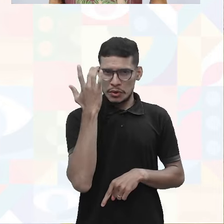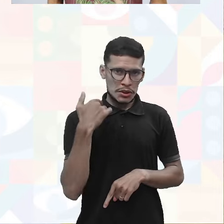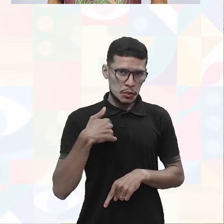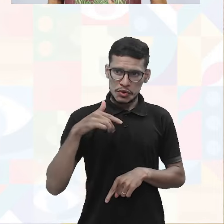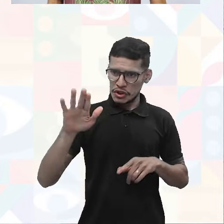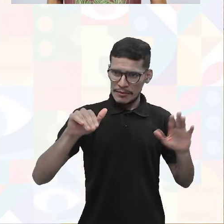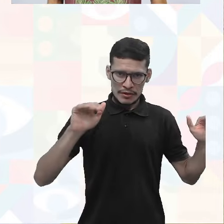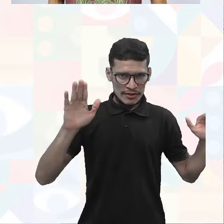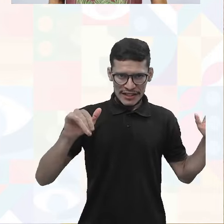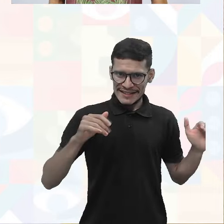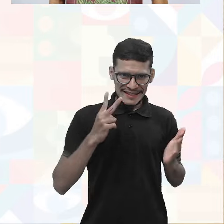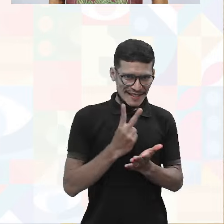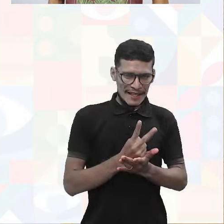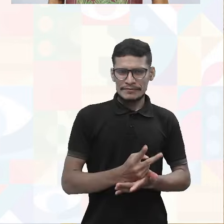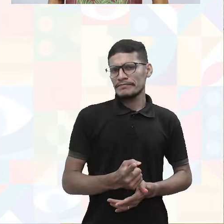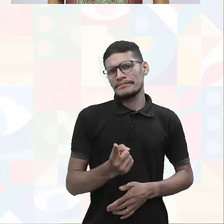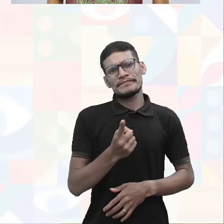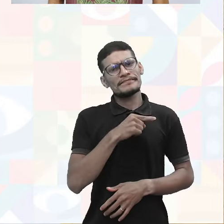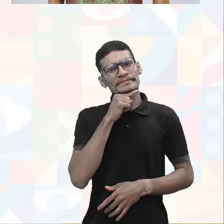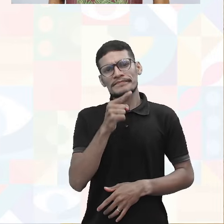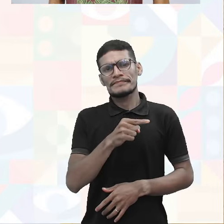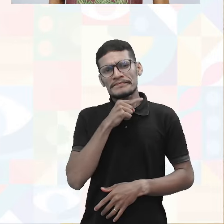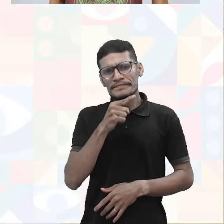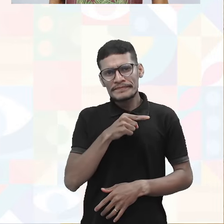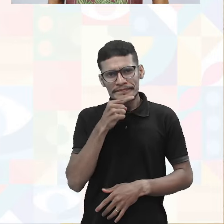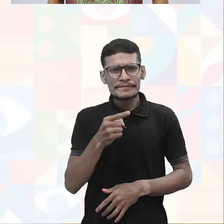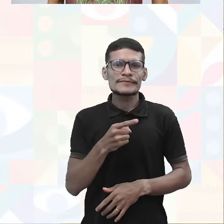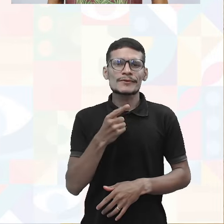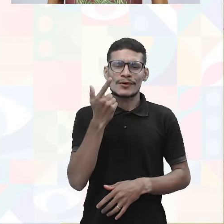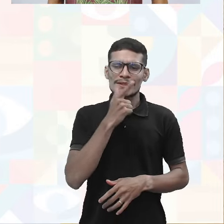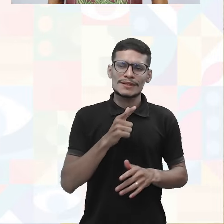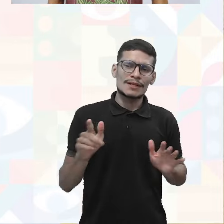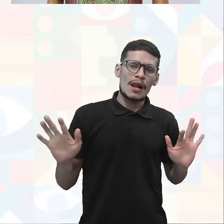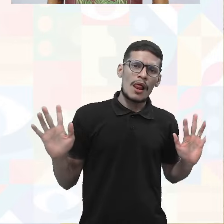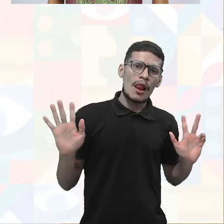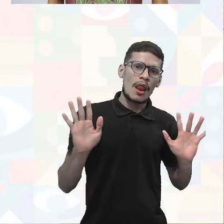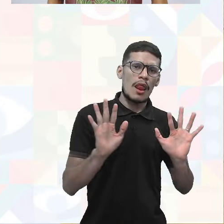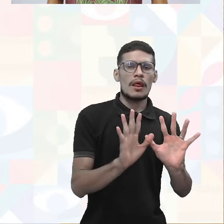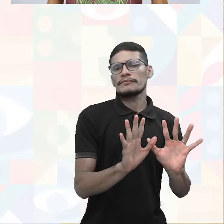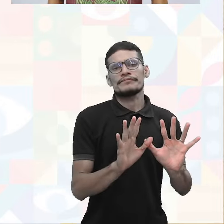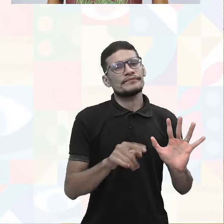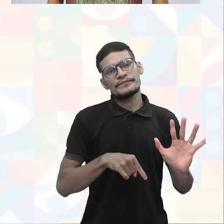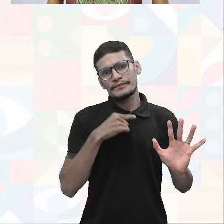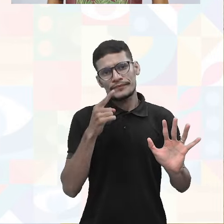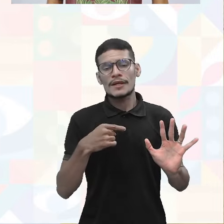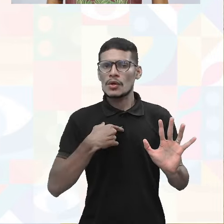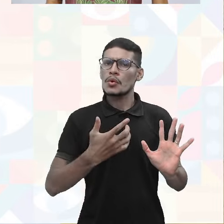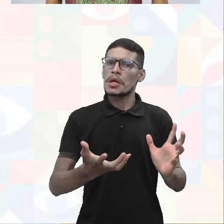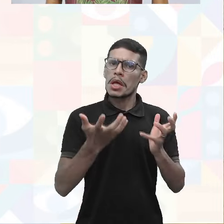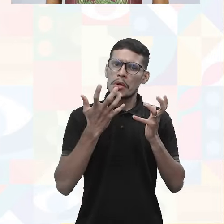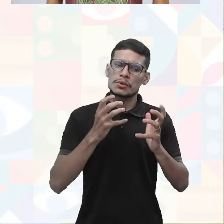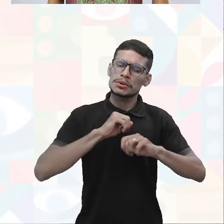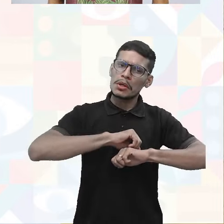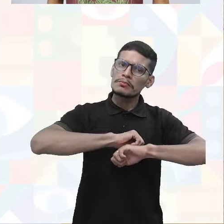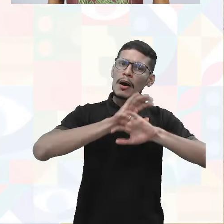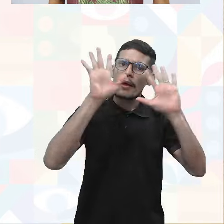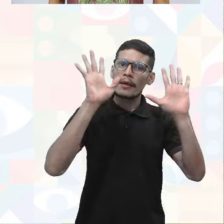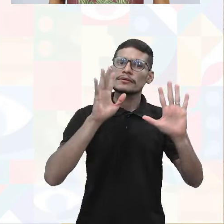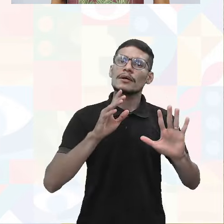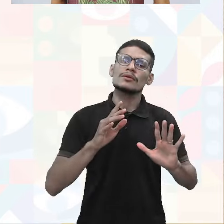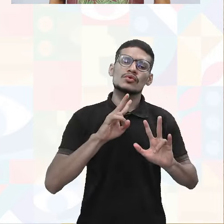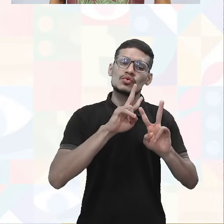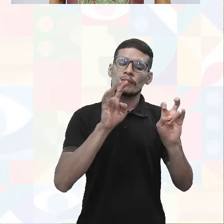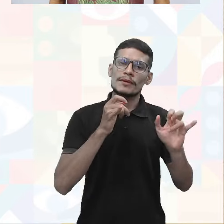casamento, essa coincidência de horários para estar reunindo esse pessoal. Então, como eu quero ter uma boa transparência e confiabilidade dessas